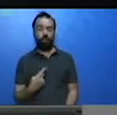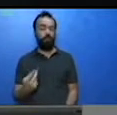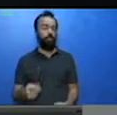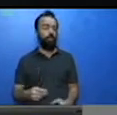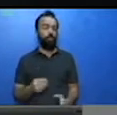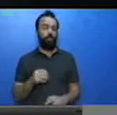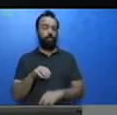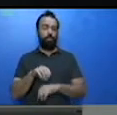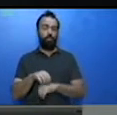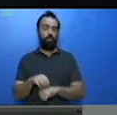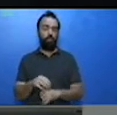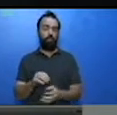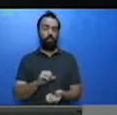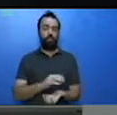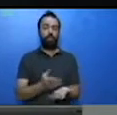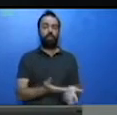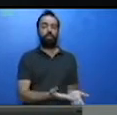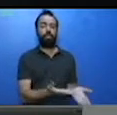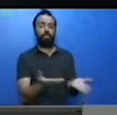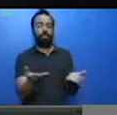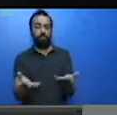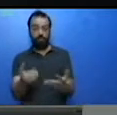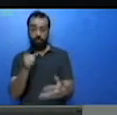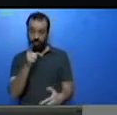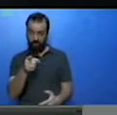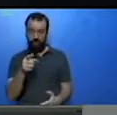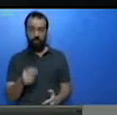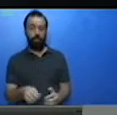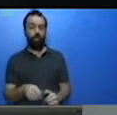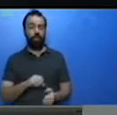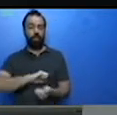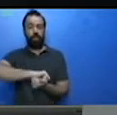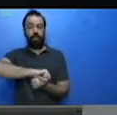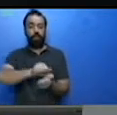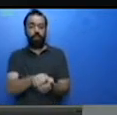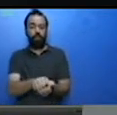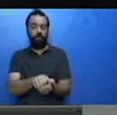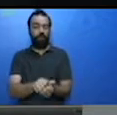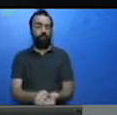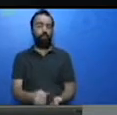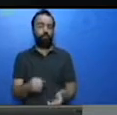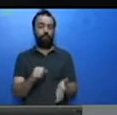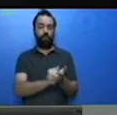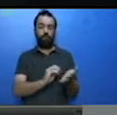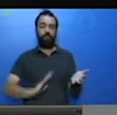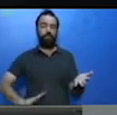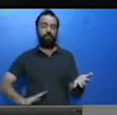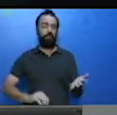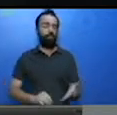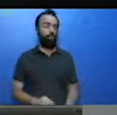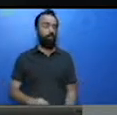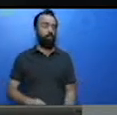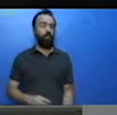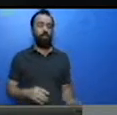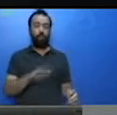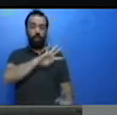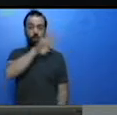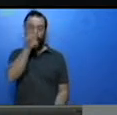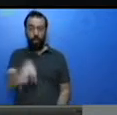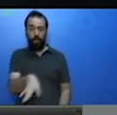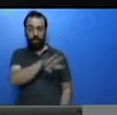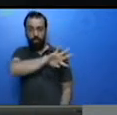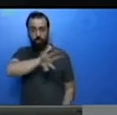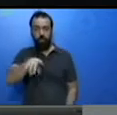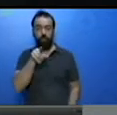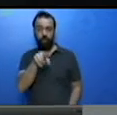exercícios que não foram realizados durante a aula. Vamos lá. No quadro, complete cada um dos